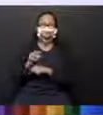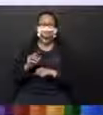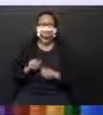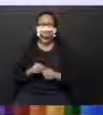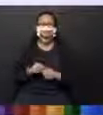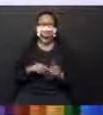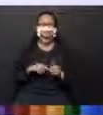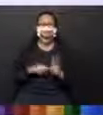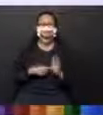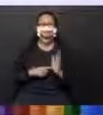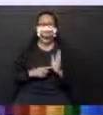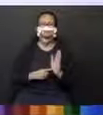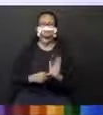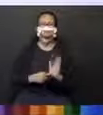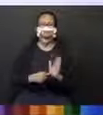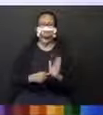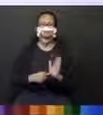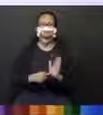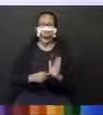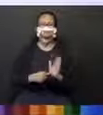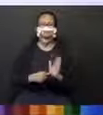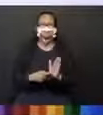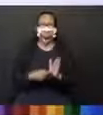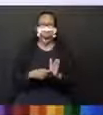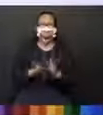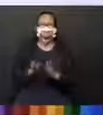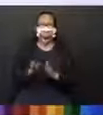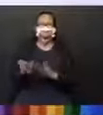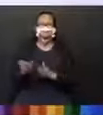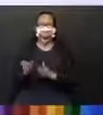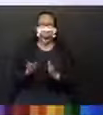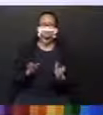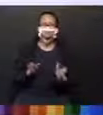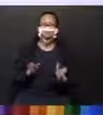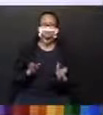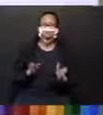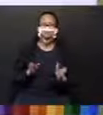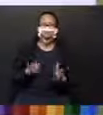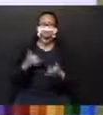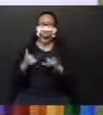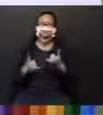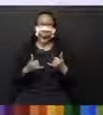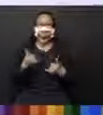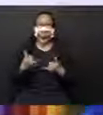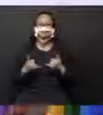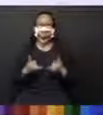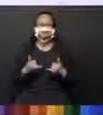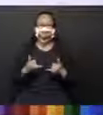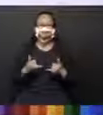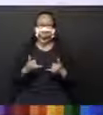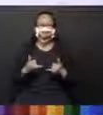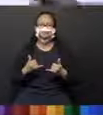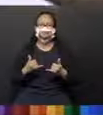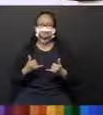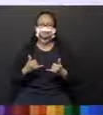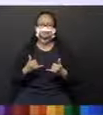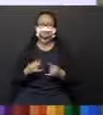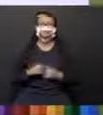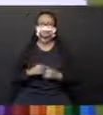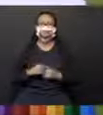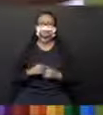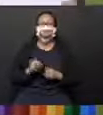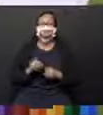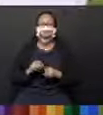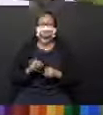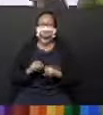Indique com uma seta qual seria a posição da sombra formada pelo brinquedo de pelúcia. Siga o modelo. Então, a parte